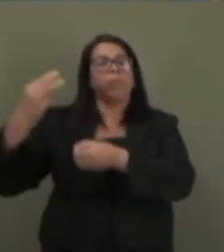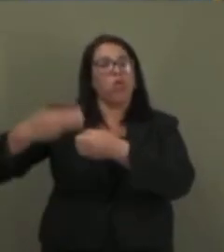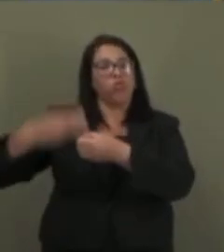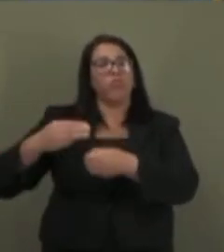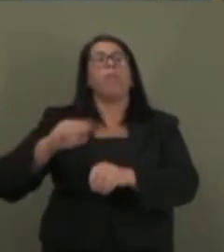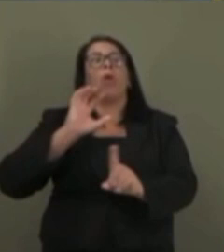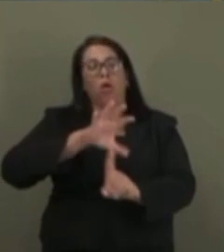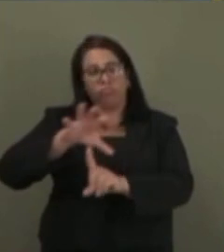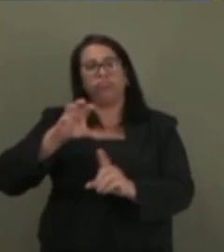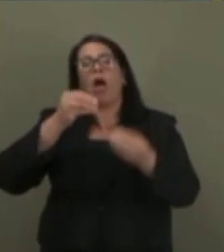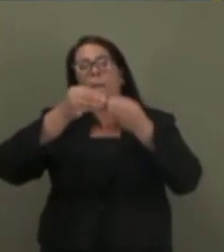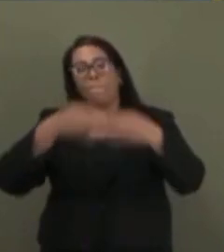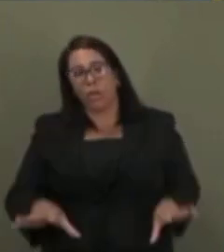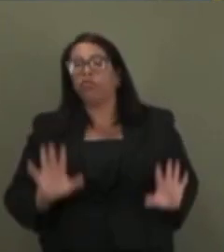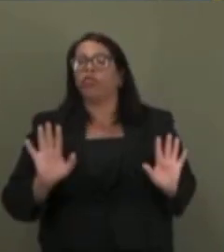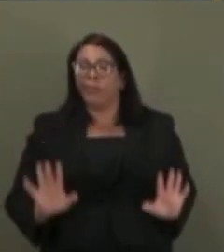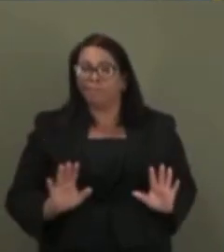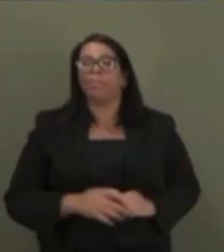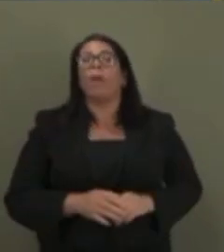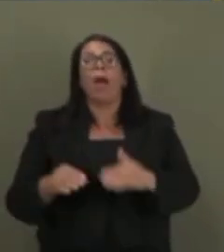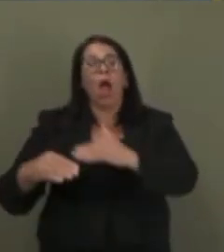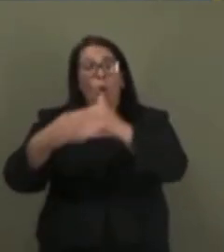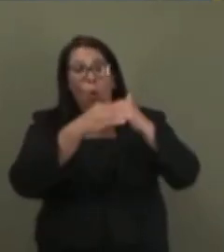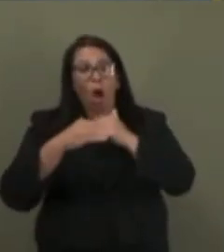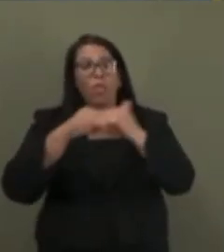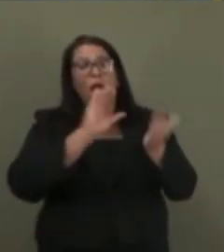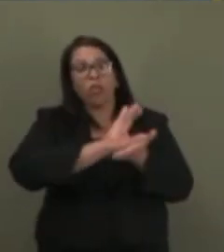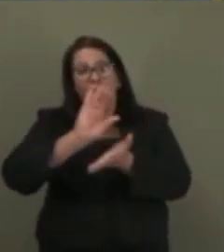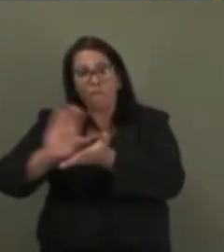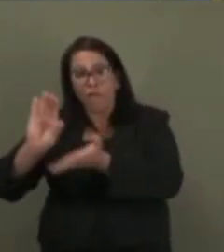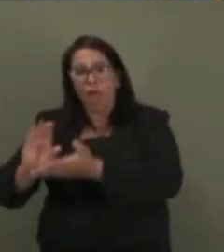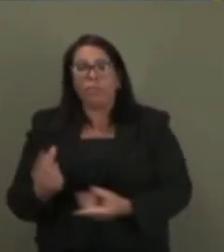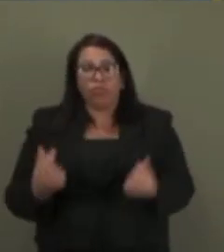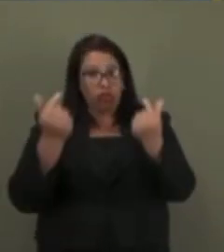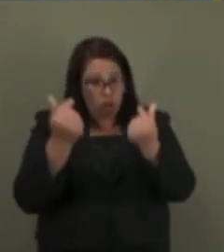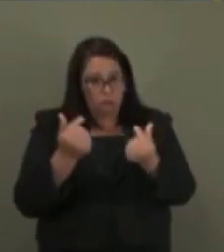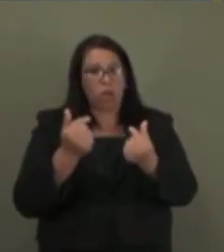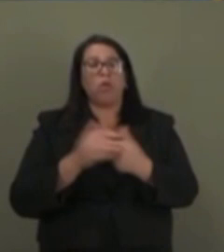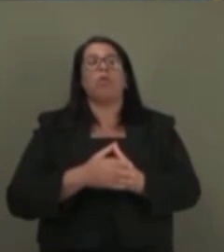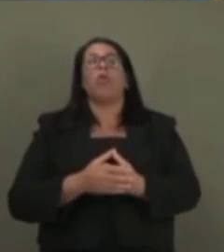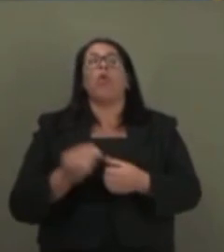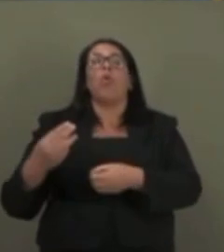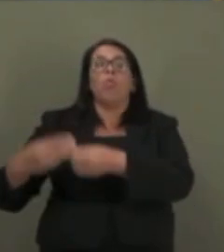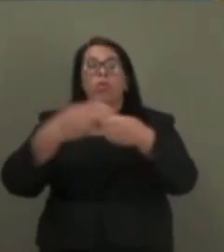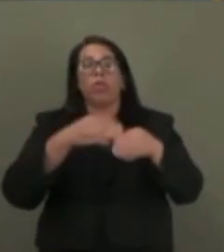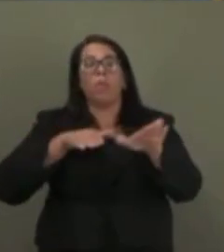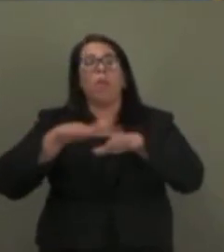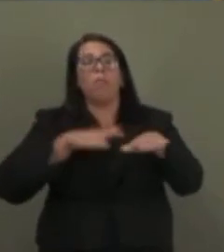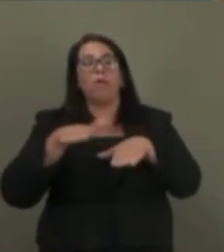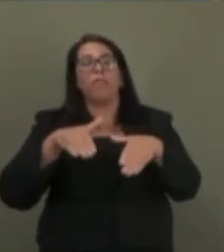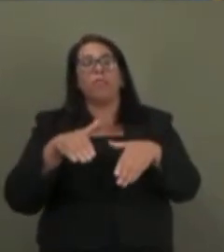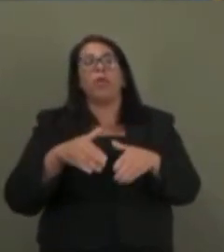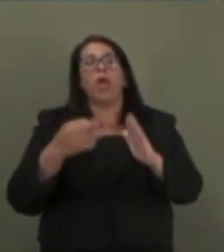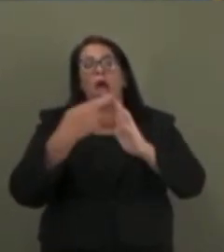Para assegurar equidade na distribuição das receitas, o movimento municipalista defende a revisão dos